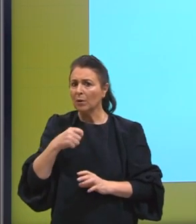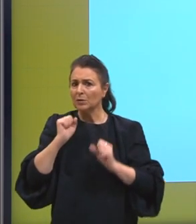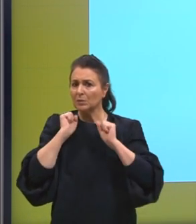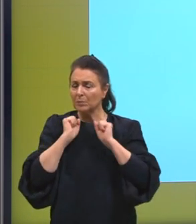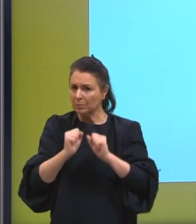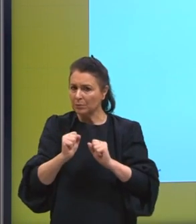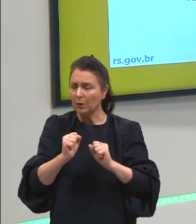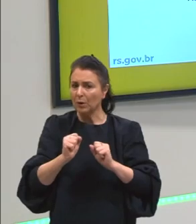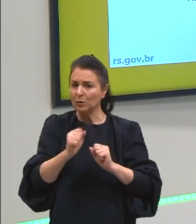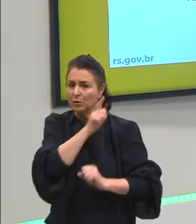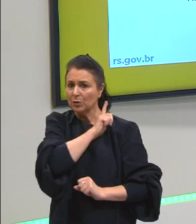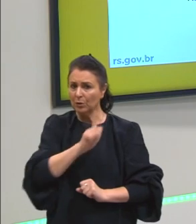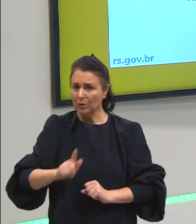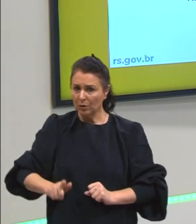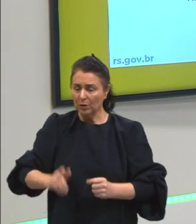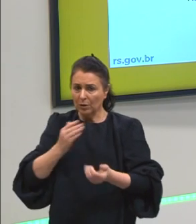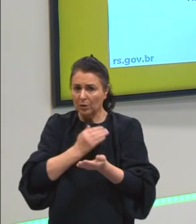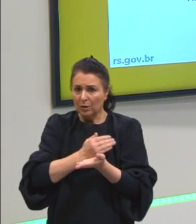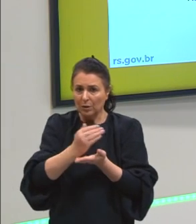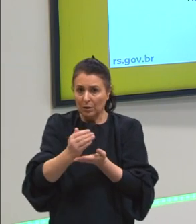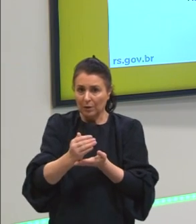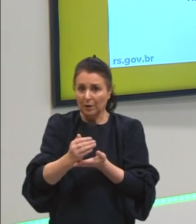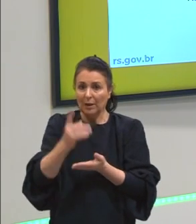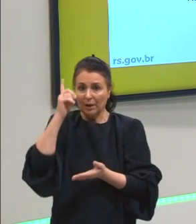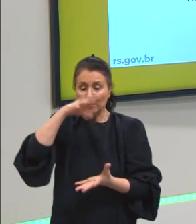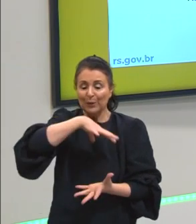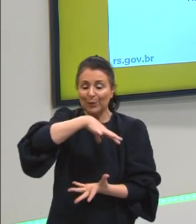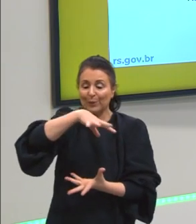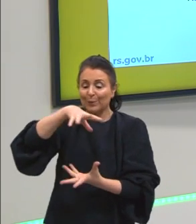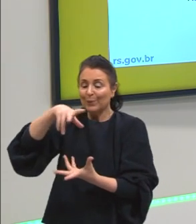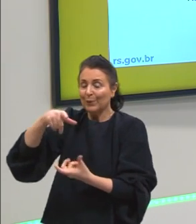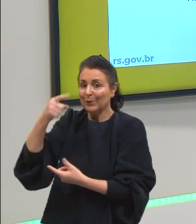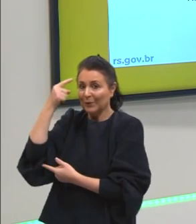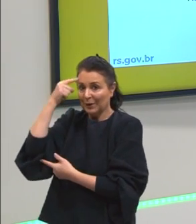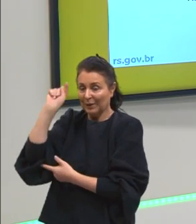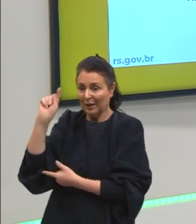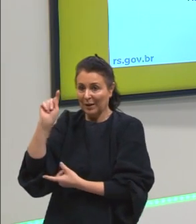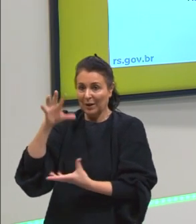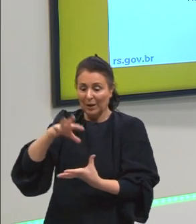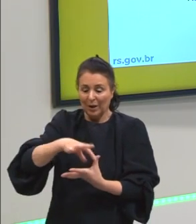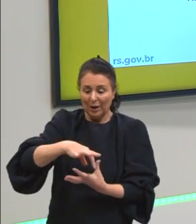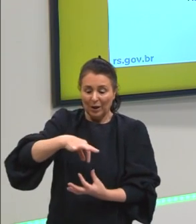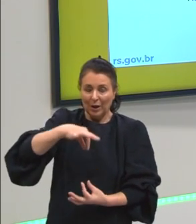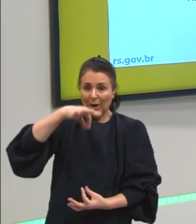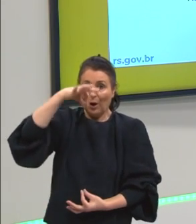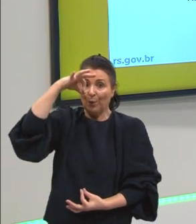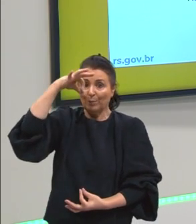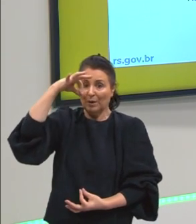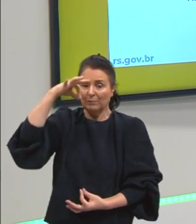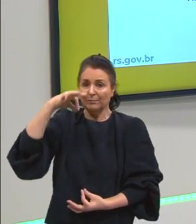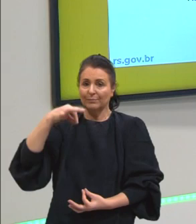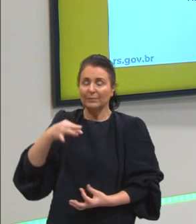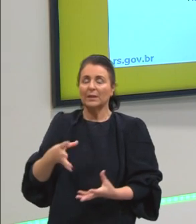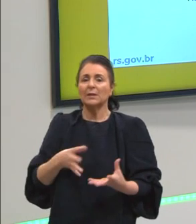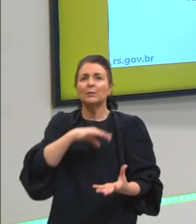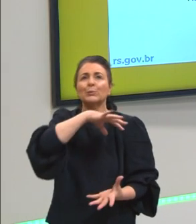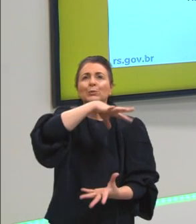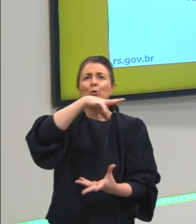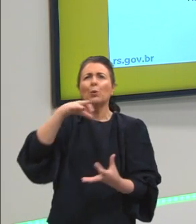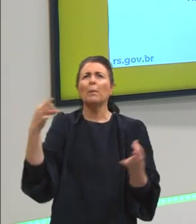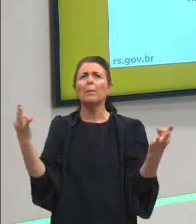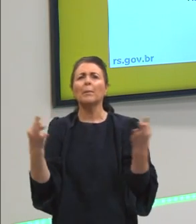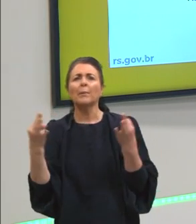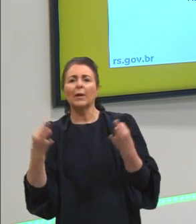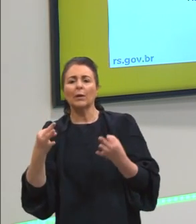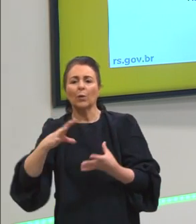Platão, lembra, o Platão da Mundo das Ideias e a alma, então, nesse Mundo das Ideias estava esse mundo perfeito e